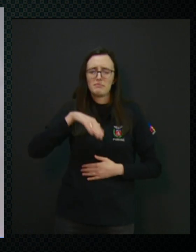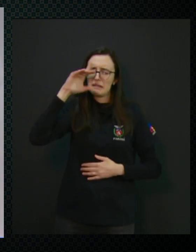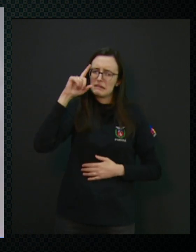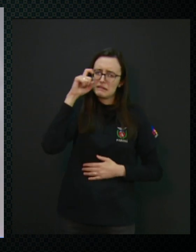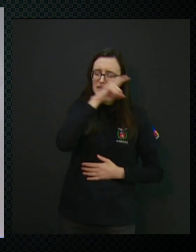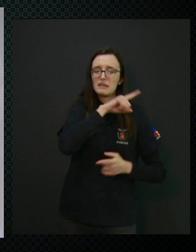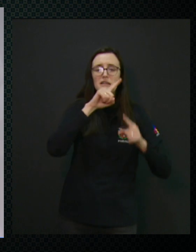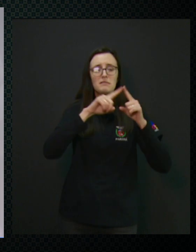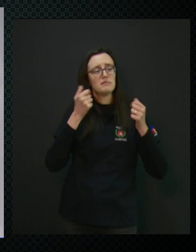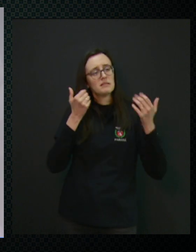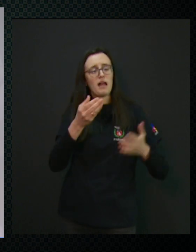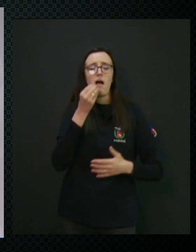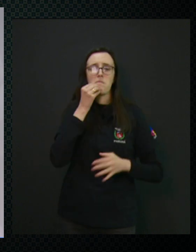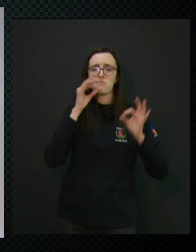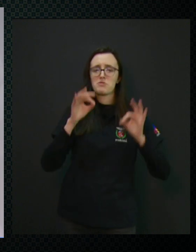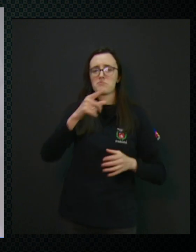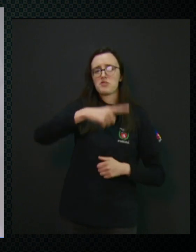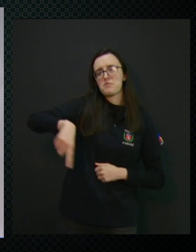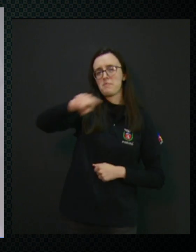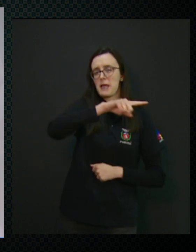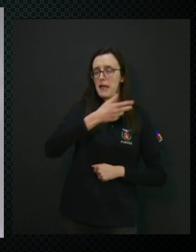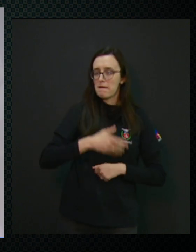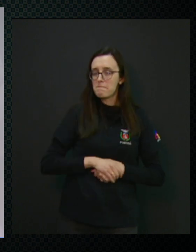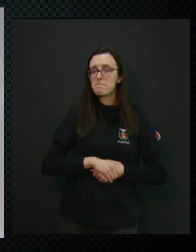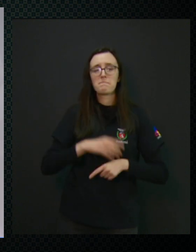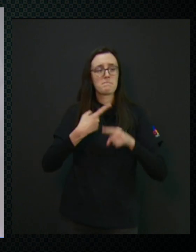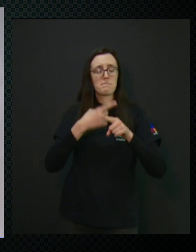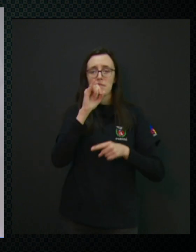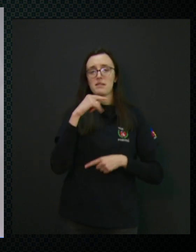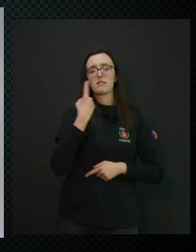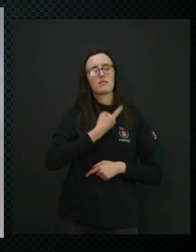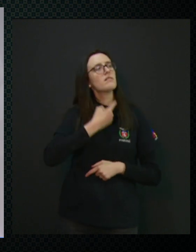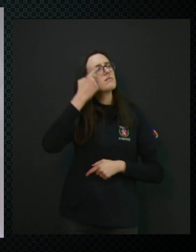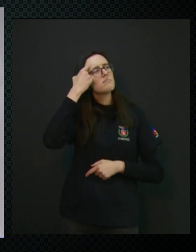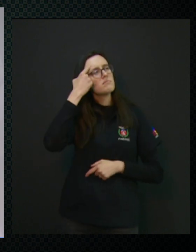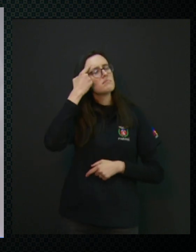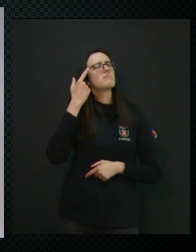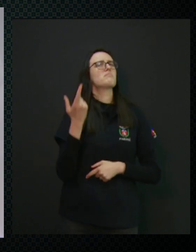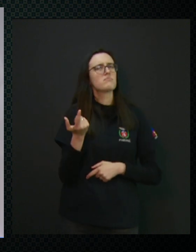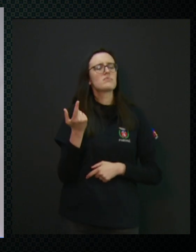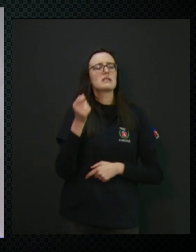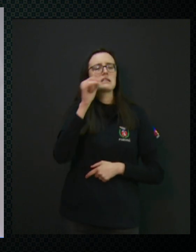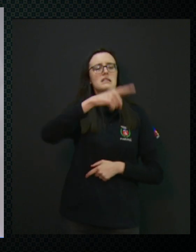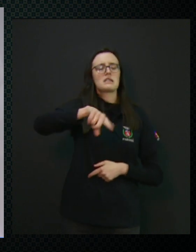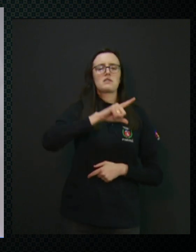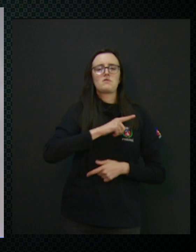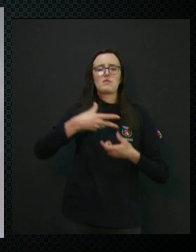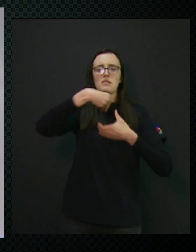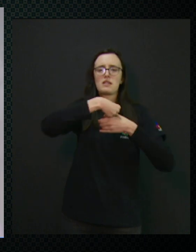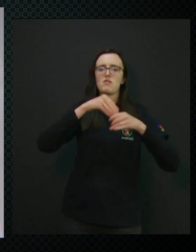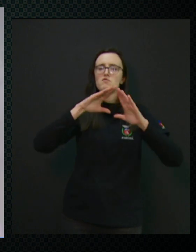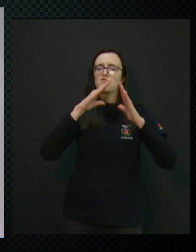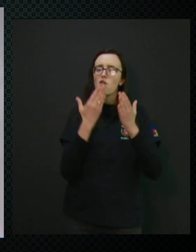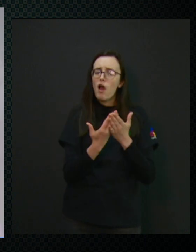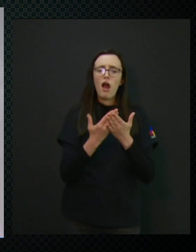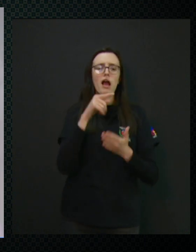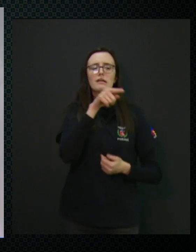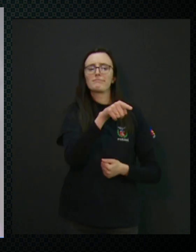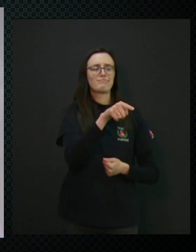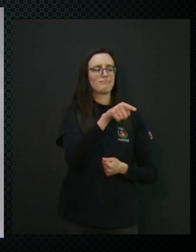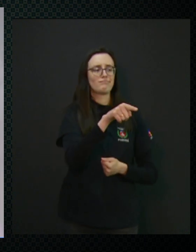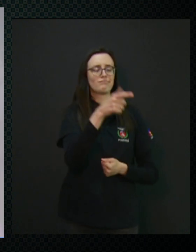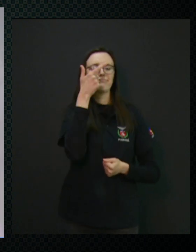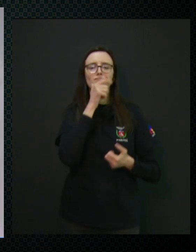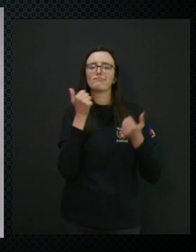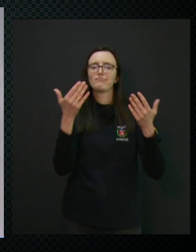mas está sendo oportunizado a eles, né, porque se nós formos pensar e se ele estivesse dentro de uma escola que não iria